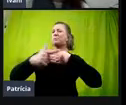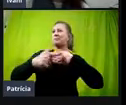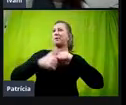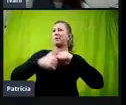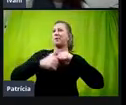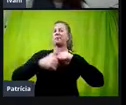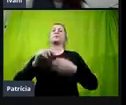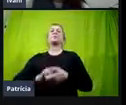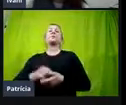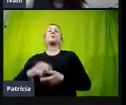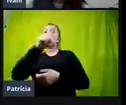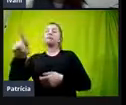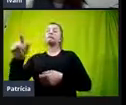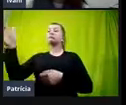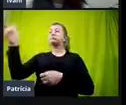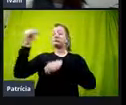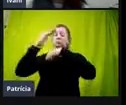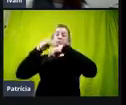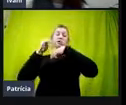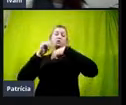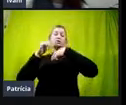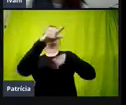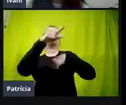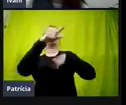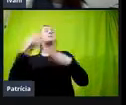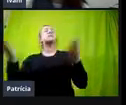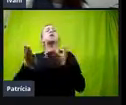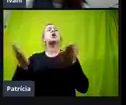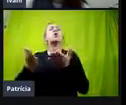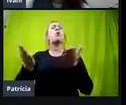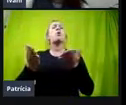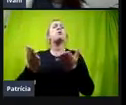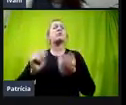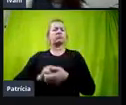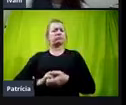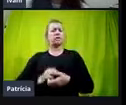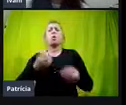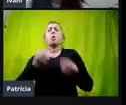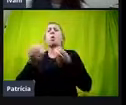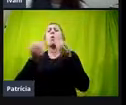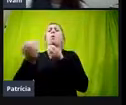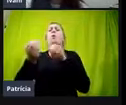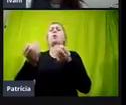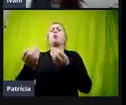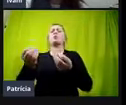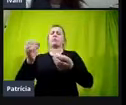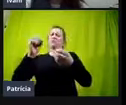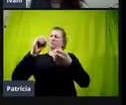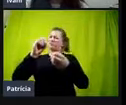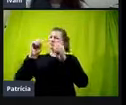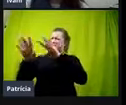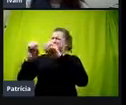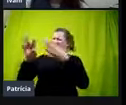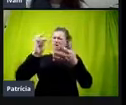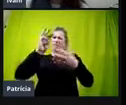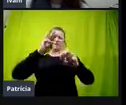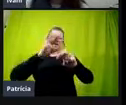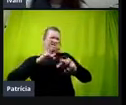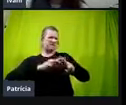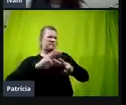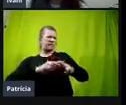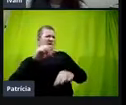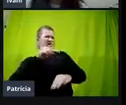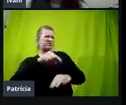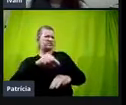chamam e perguntam assim, tá, e agora, assim, como é que eu vou fazer matemática pra ele, né? Como é que eu vou fazer